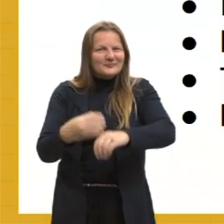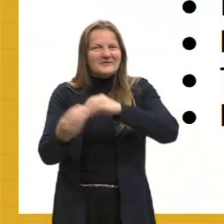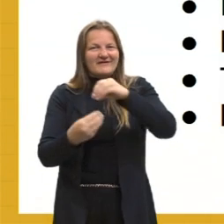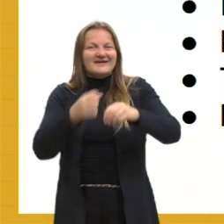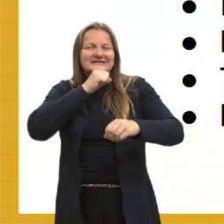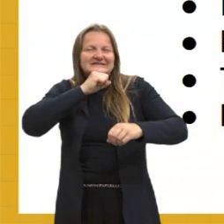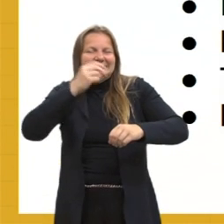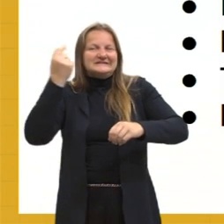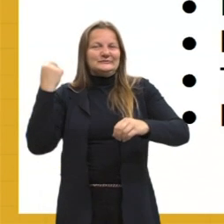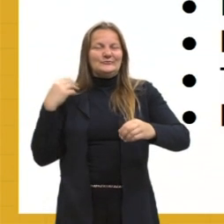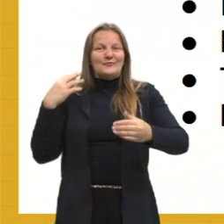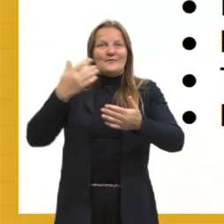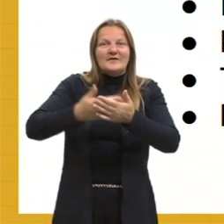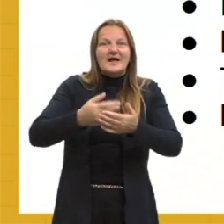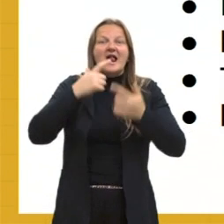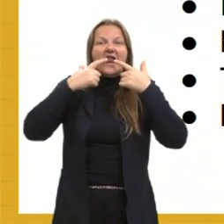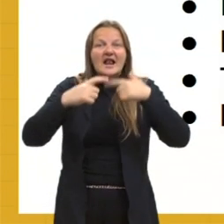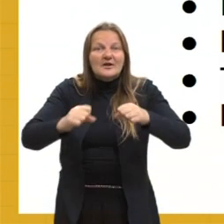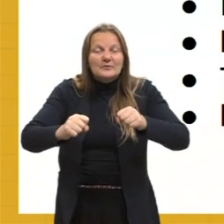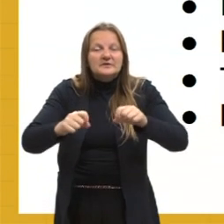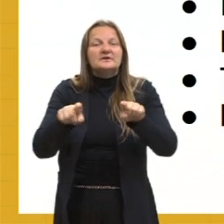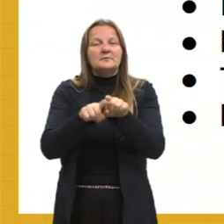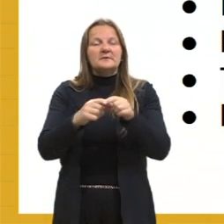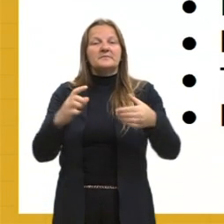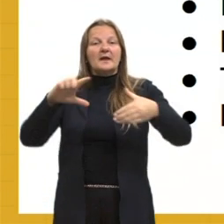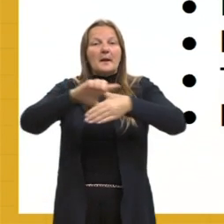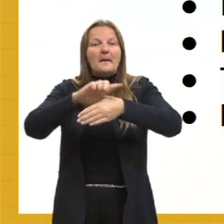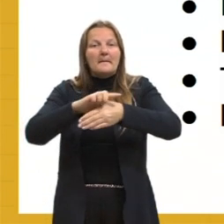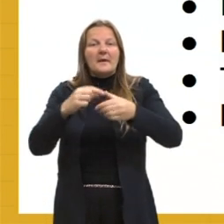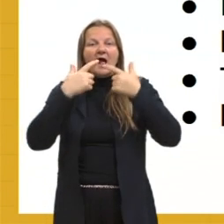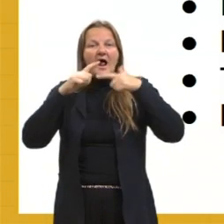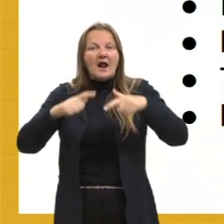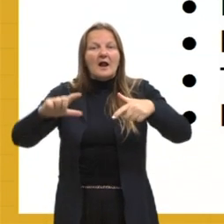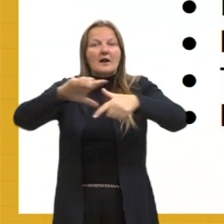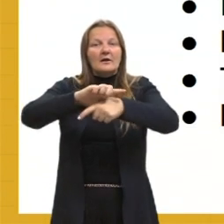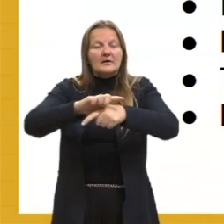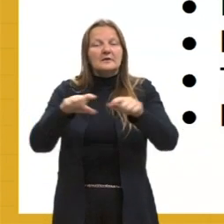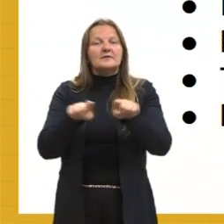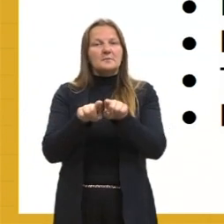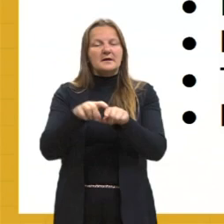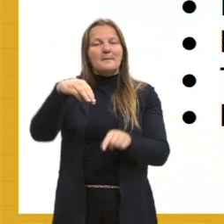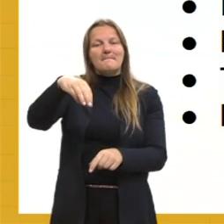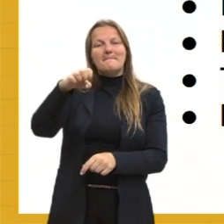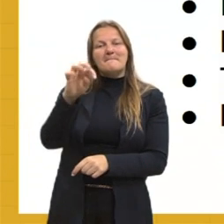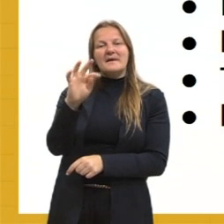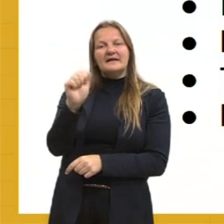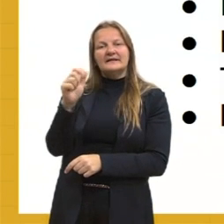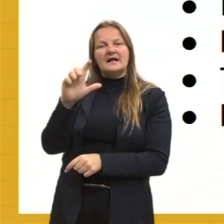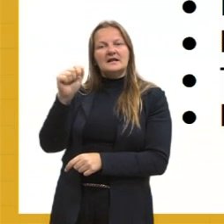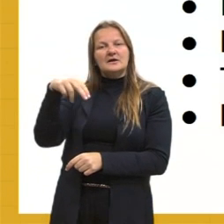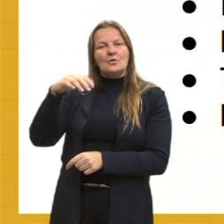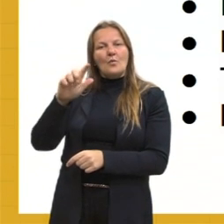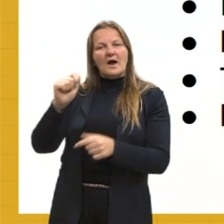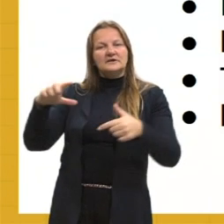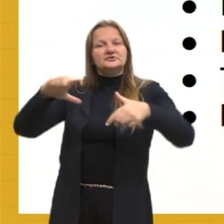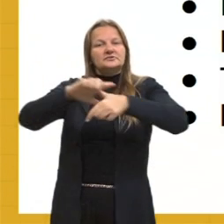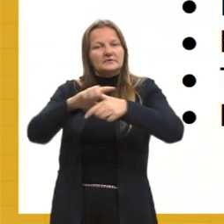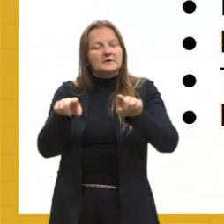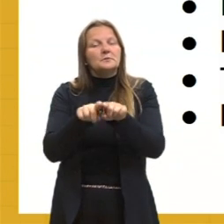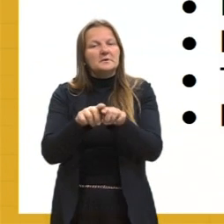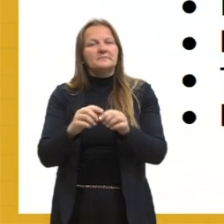inovações linguísticas e a metalinguagem, né? Que é falar do texto dentro do próprio texto, o regionalismo universal,